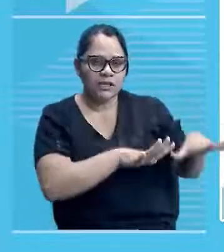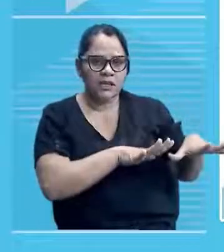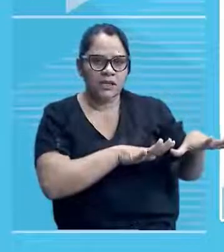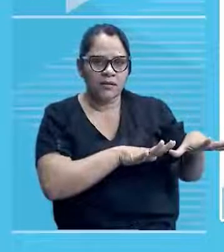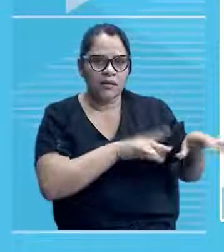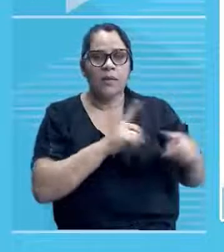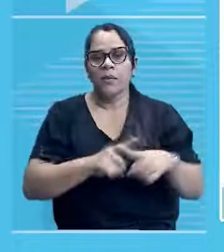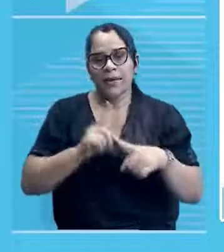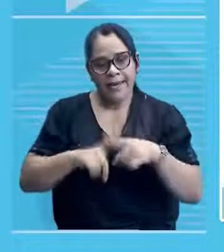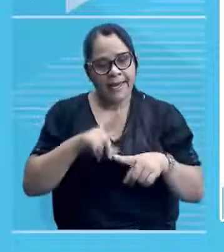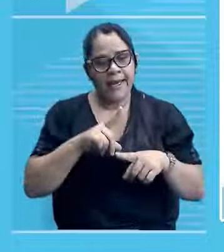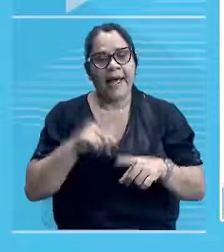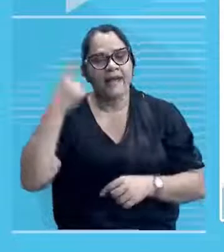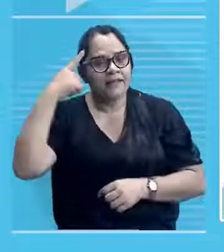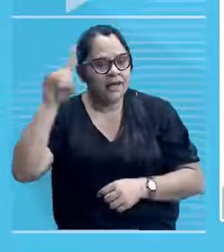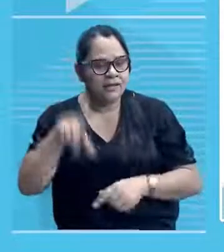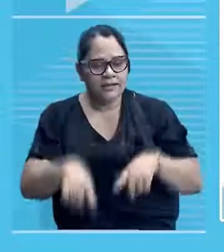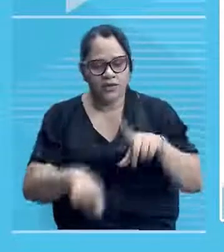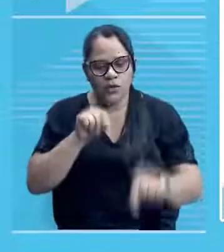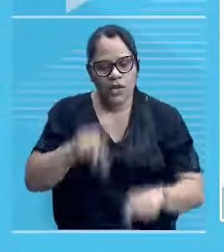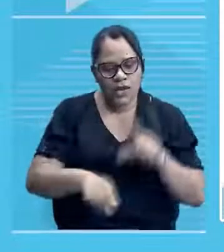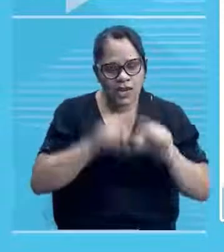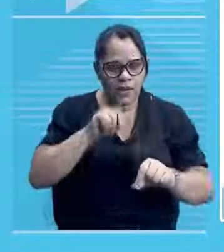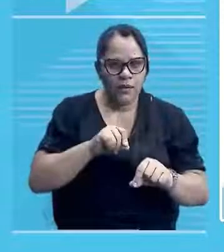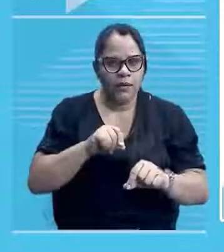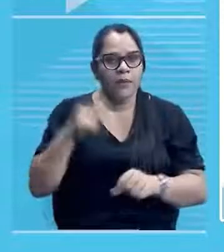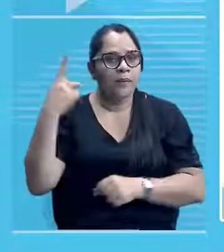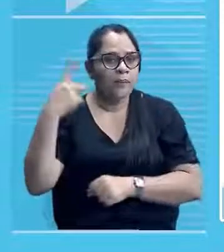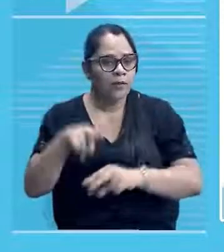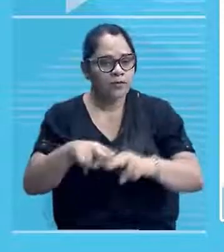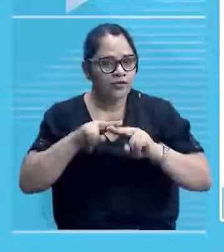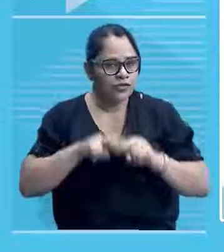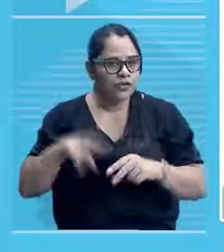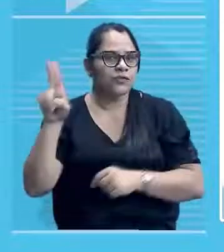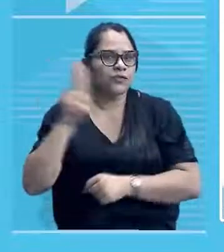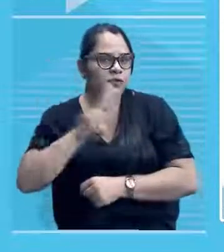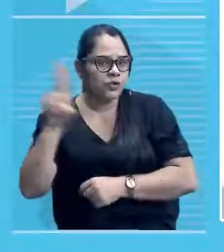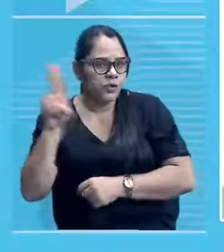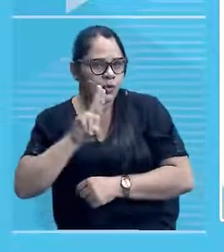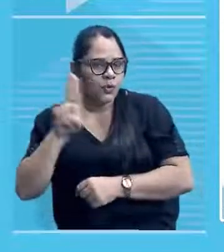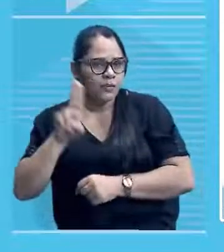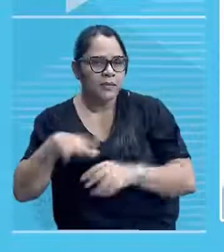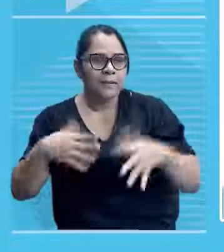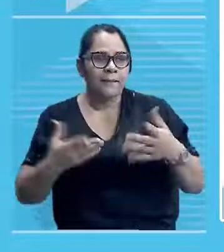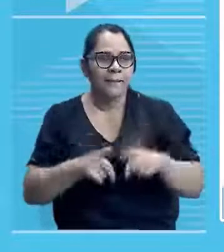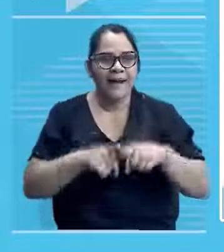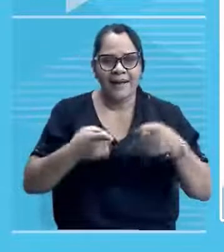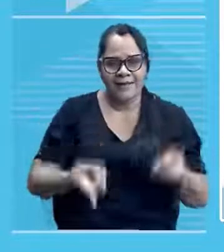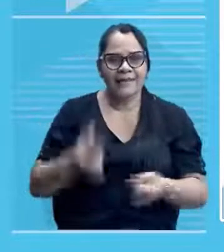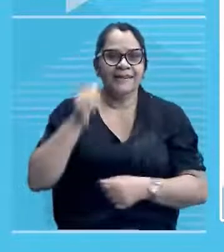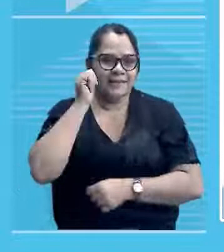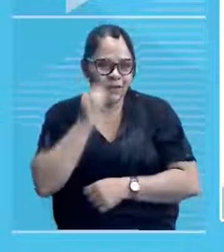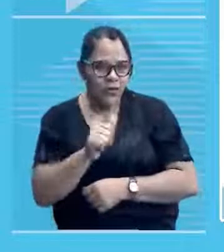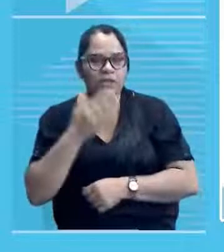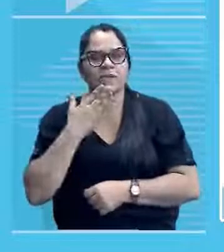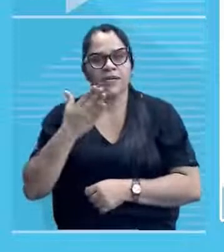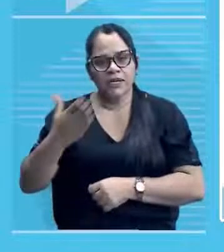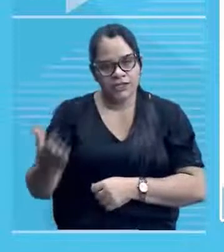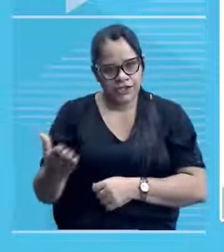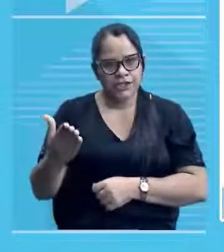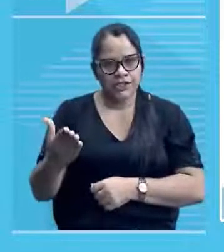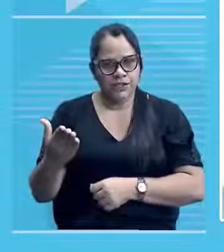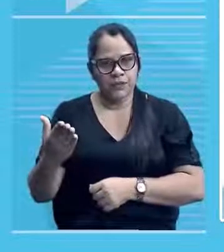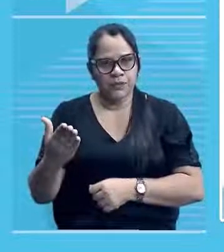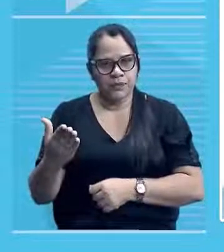escolhida para ser seu nome, tá? Essa data aí foi a data em que as senhoras, né? Se dirigiram até o